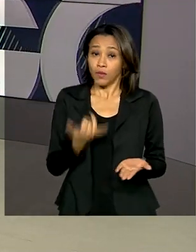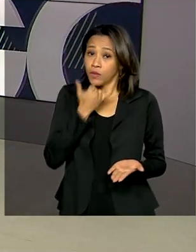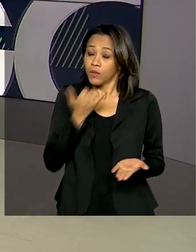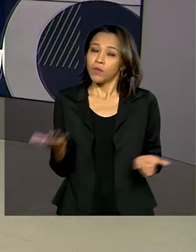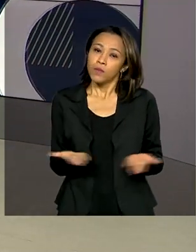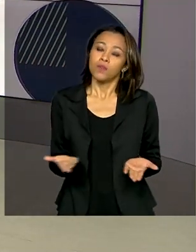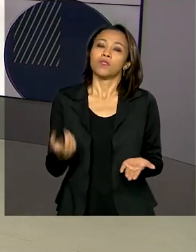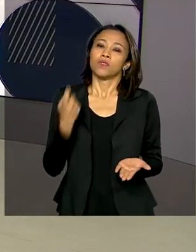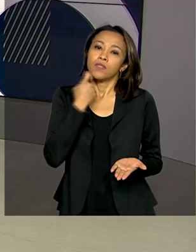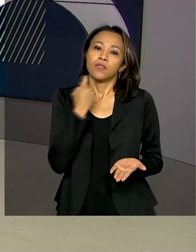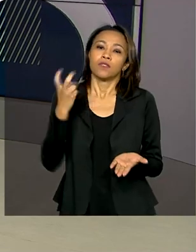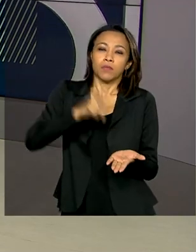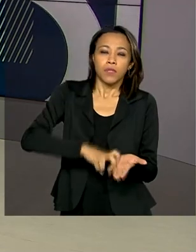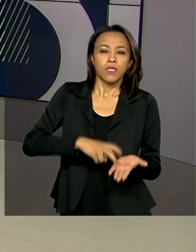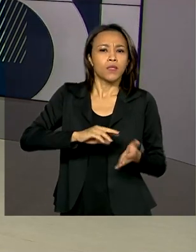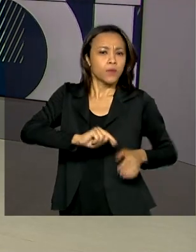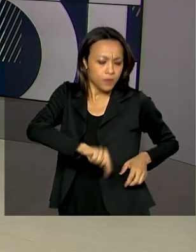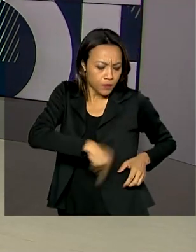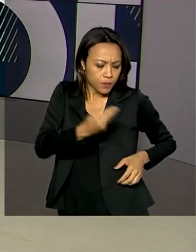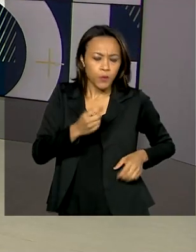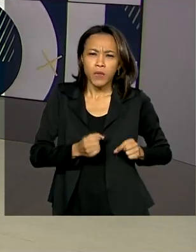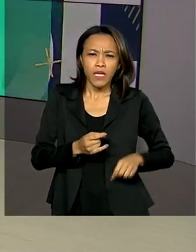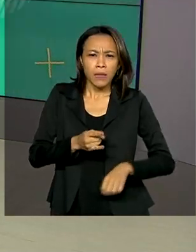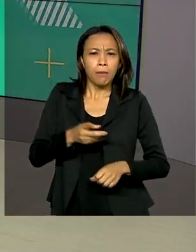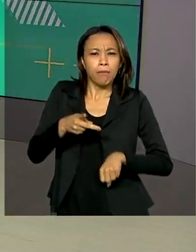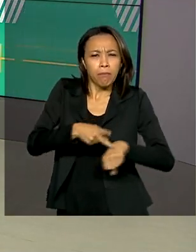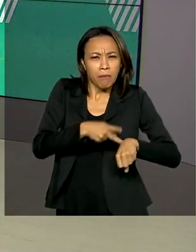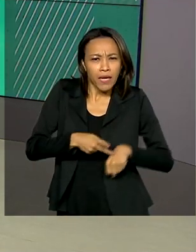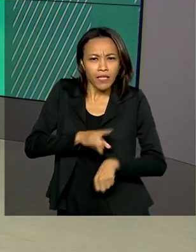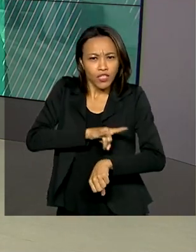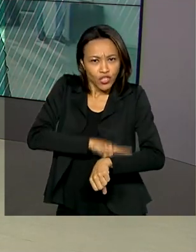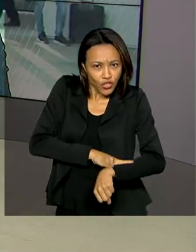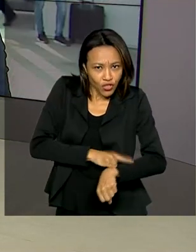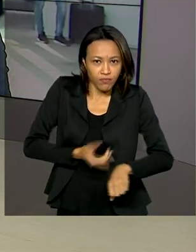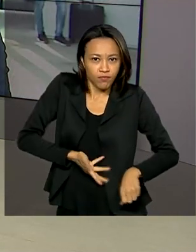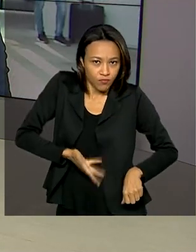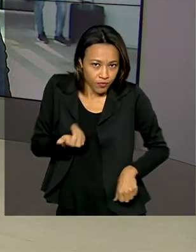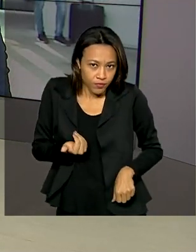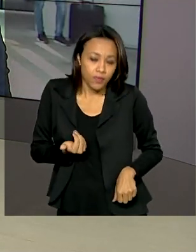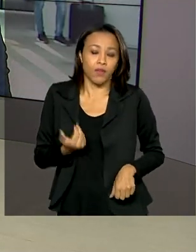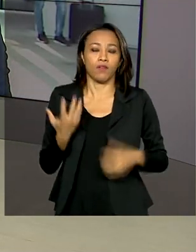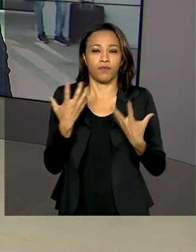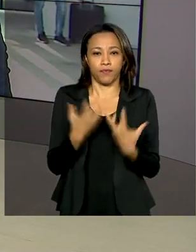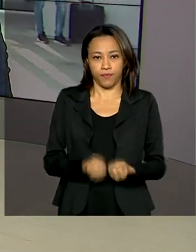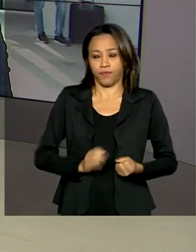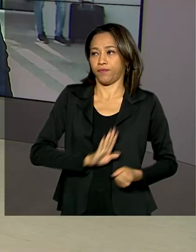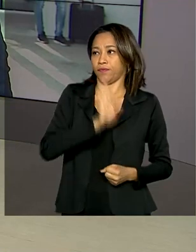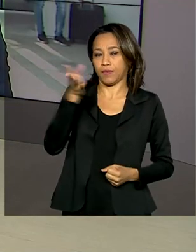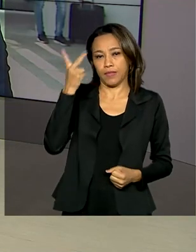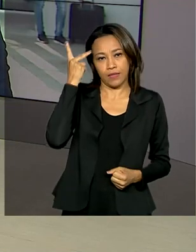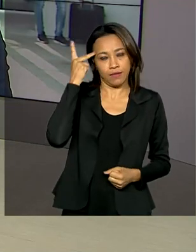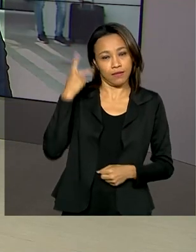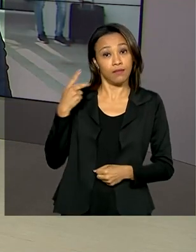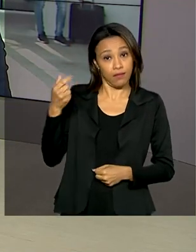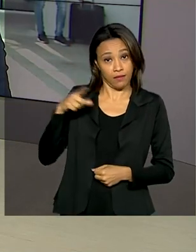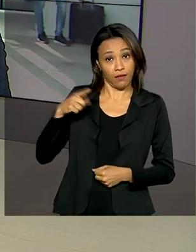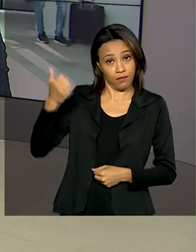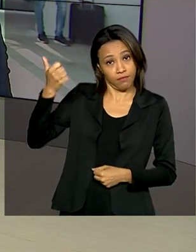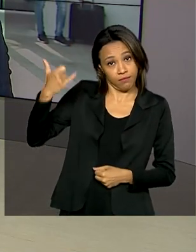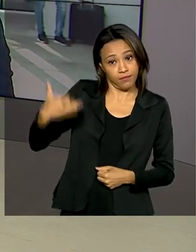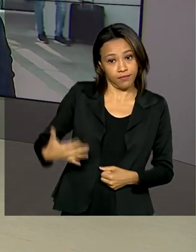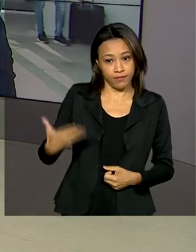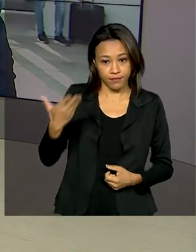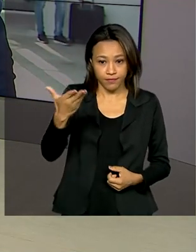sexta-feira para a retirada de um cálculo na bexiga. Nós vamos a São Paulo conversar com o repórter Pablo Mundim, que tem mais informações.